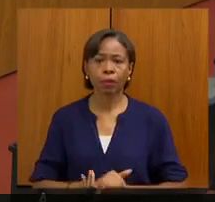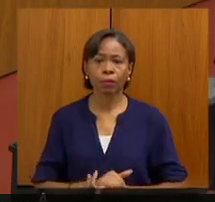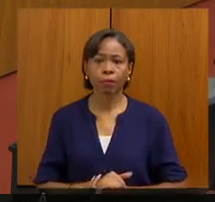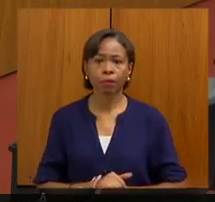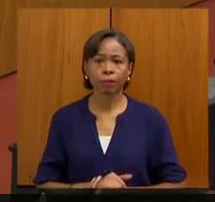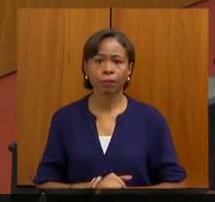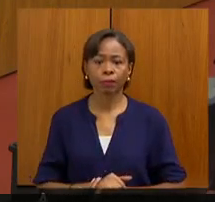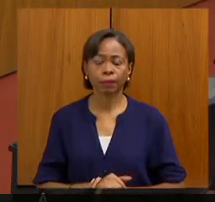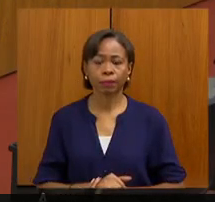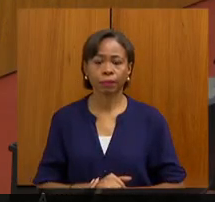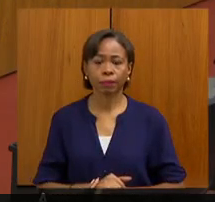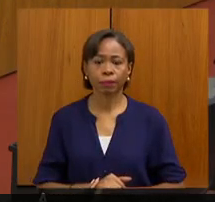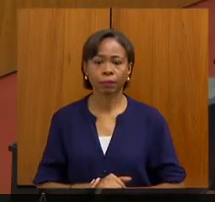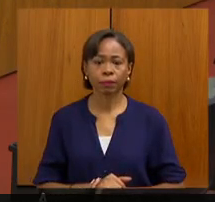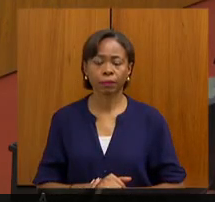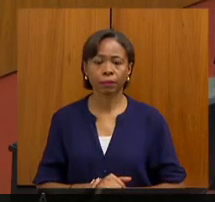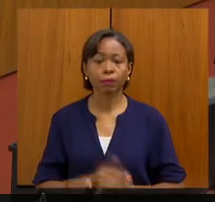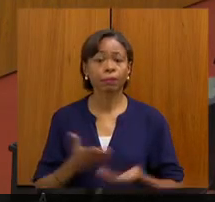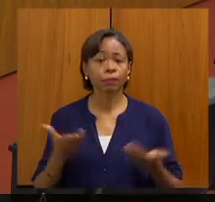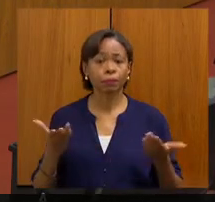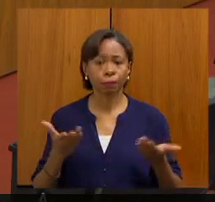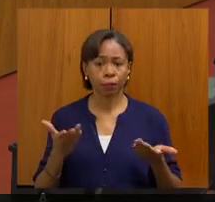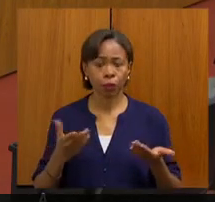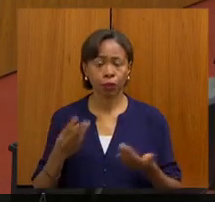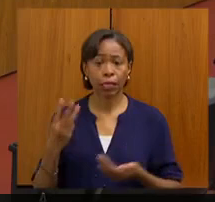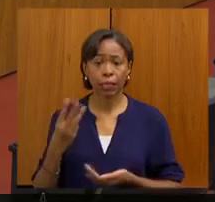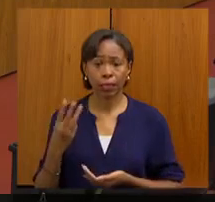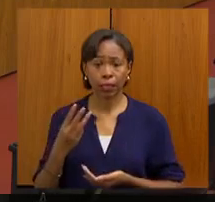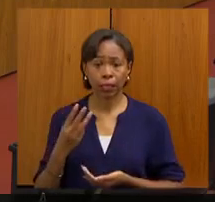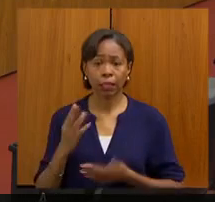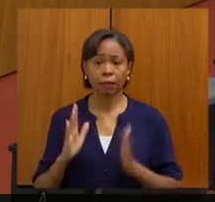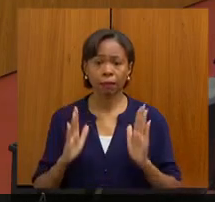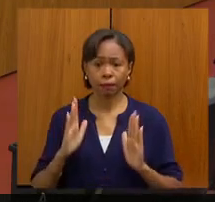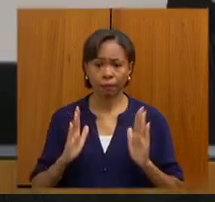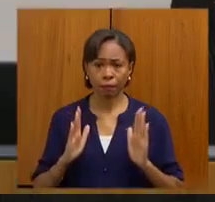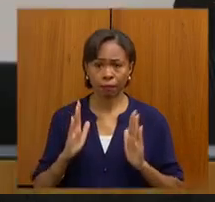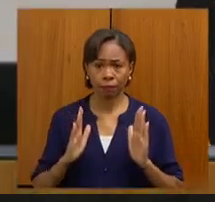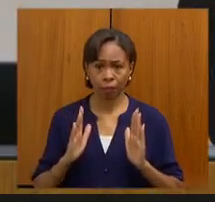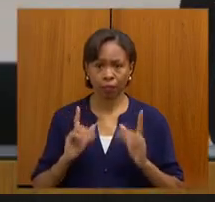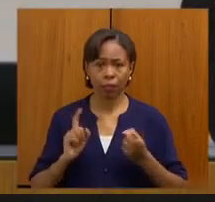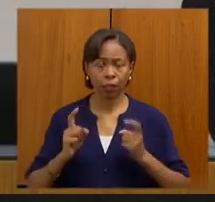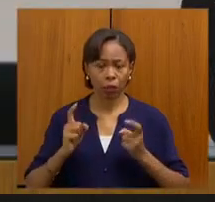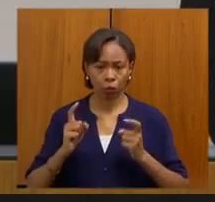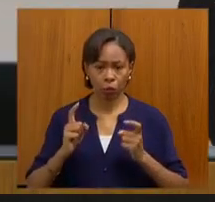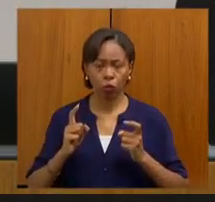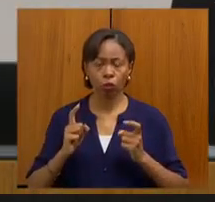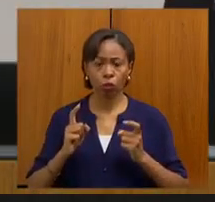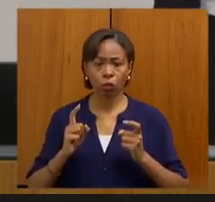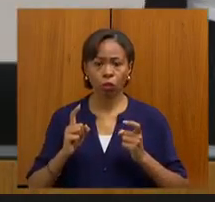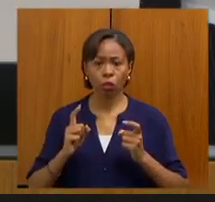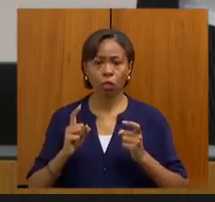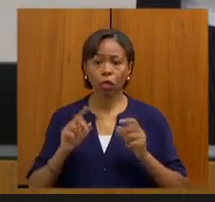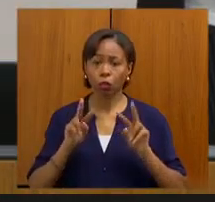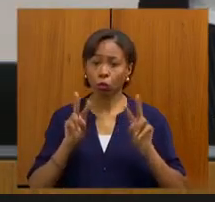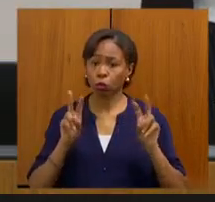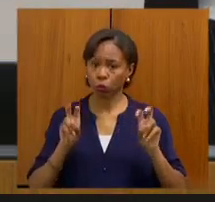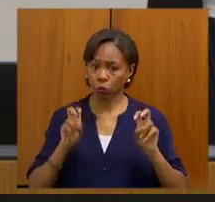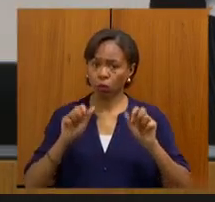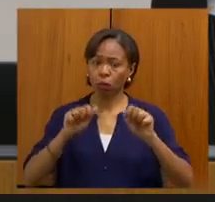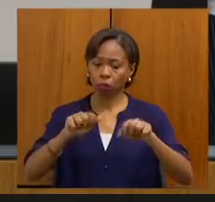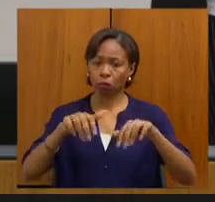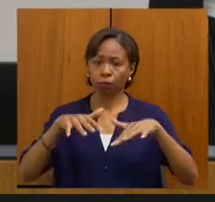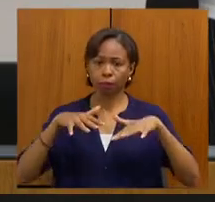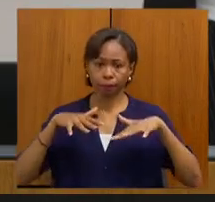Ok. Vamos agora passar à terceira fase da reunião, que compreende propriamente aqui a audiência pública.